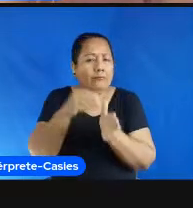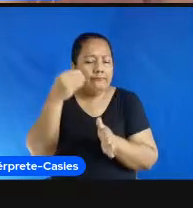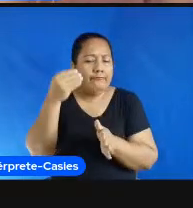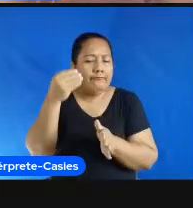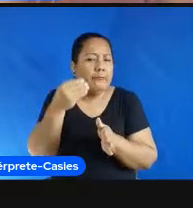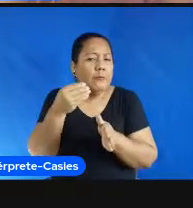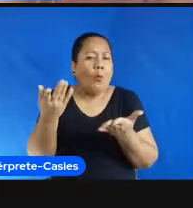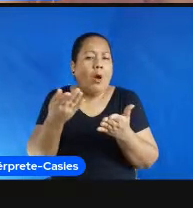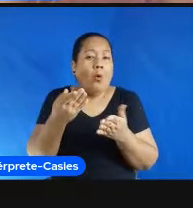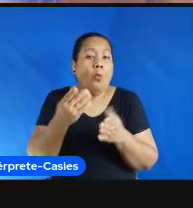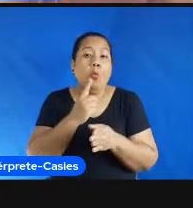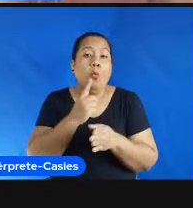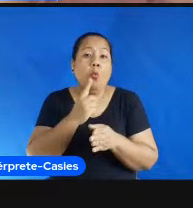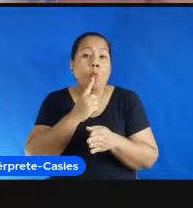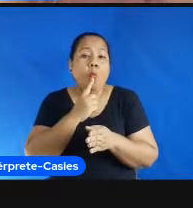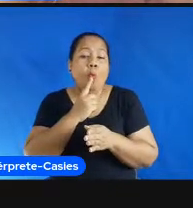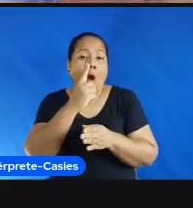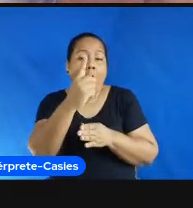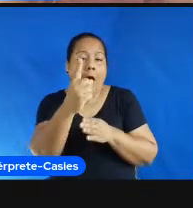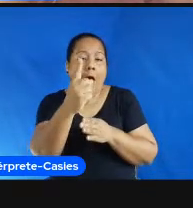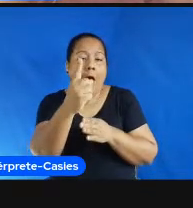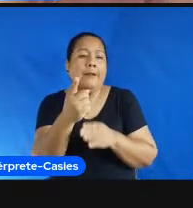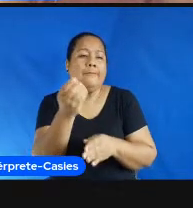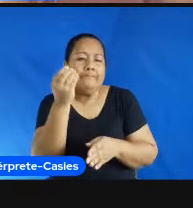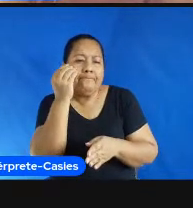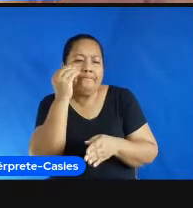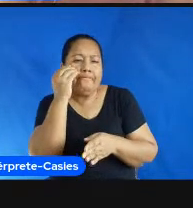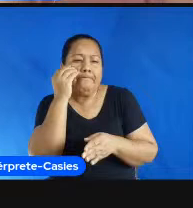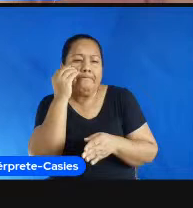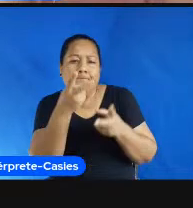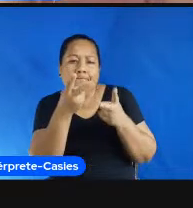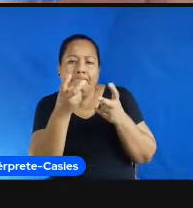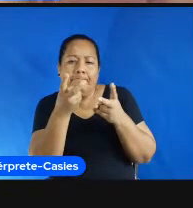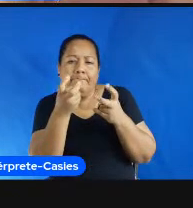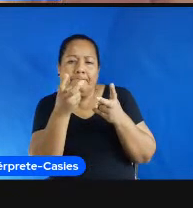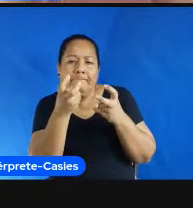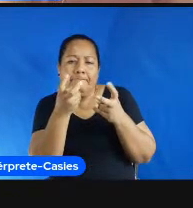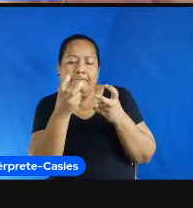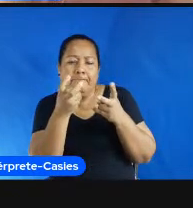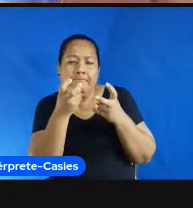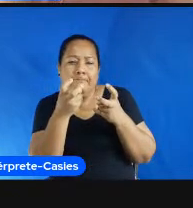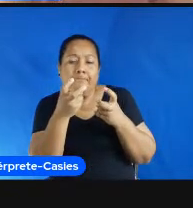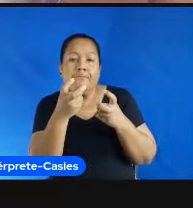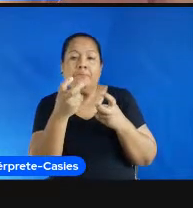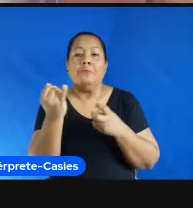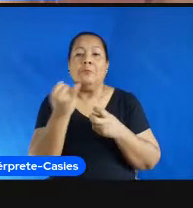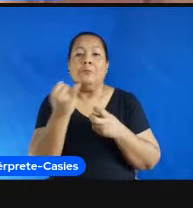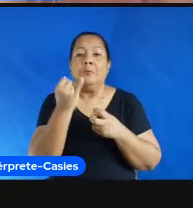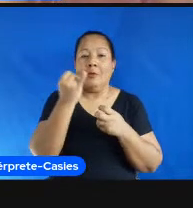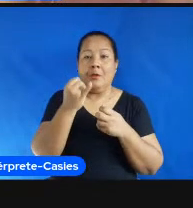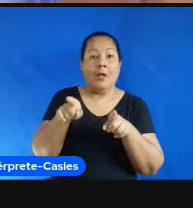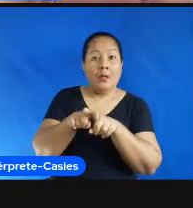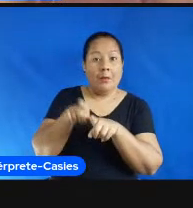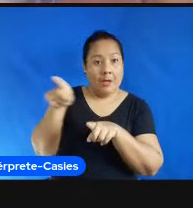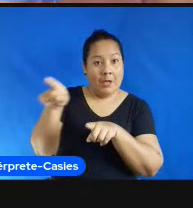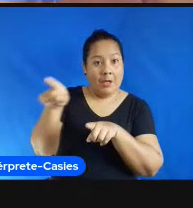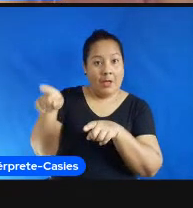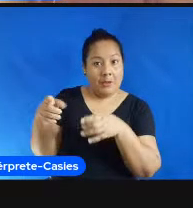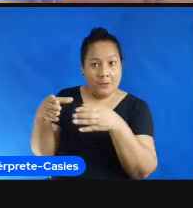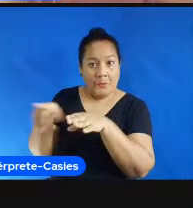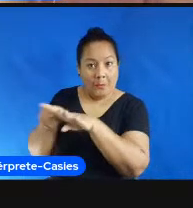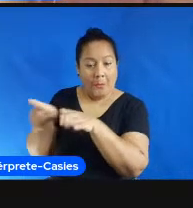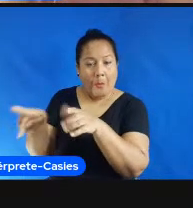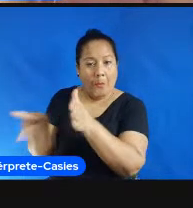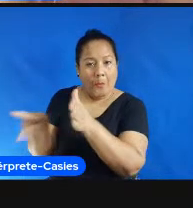próprios ex-jovens atletas diziam isso né valorizavam o cuidado e a formação que os seus professores